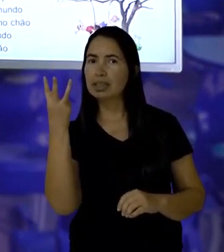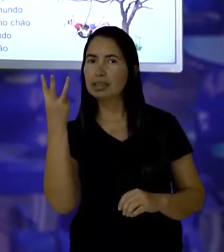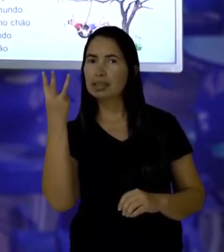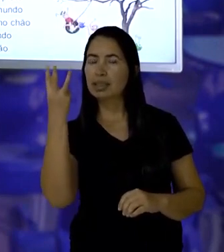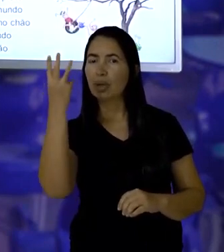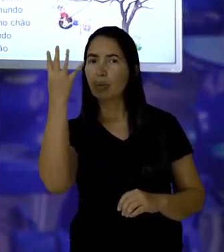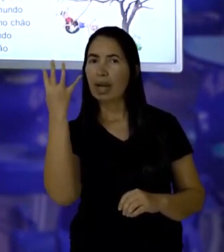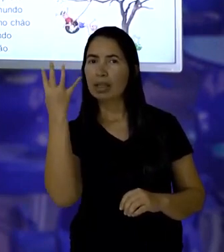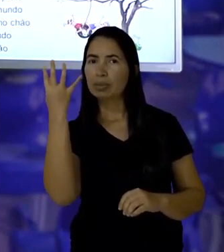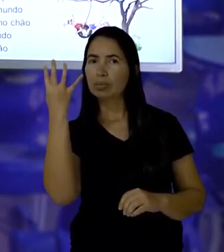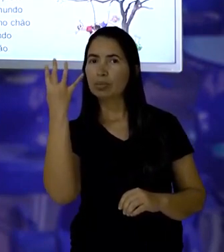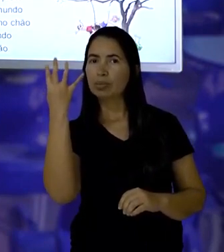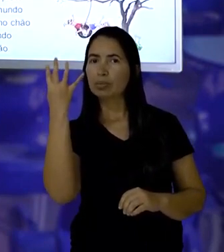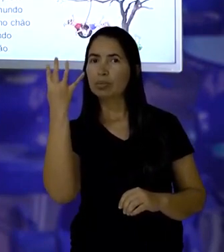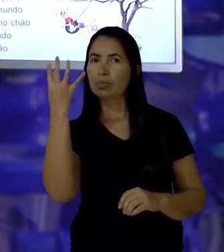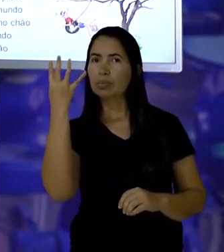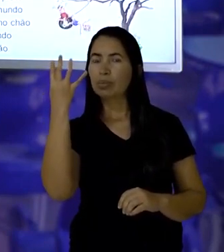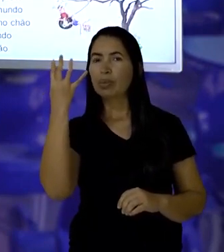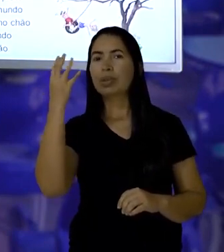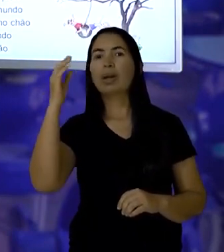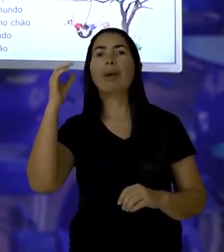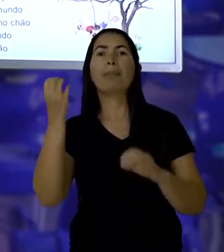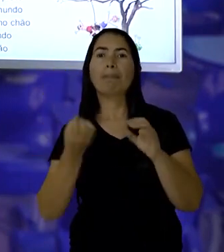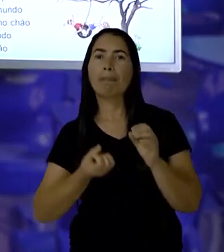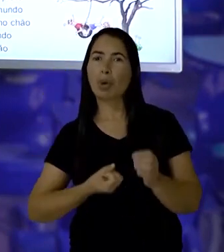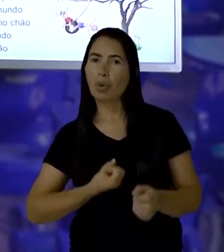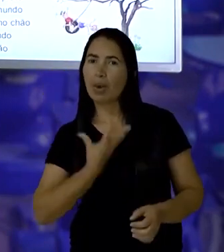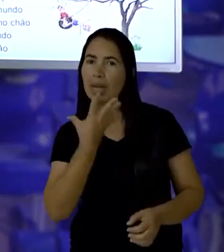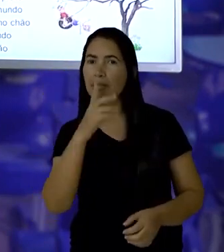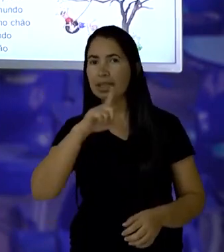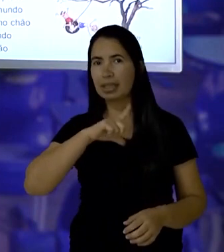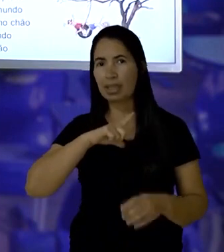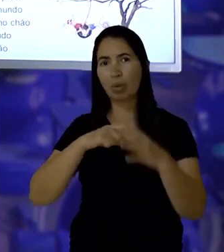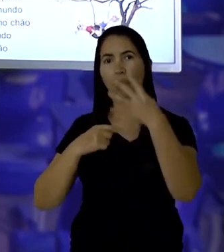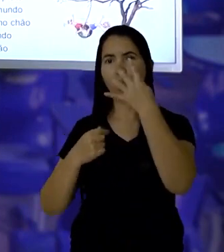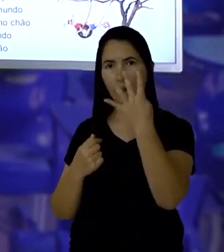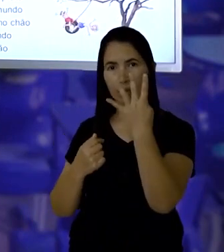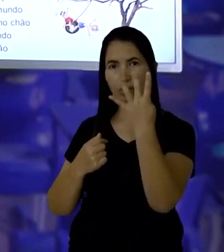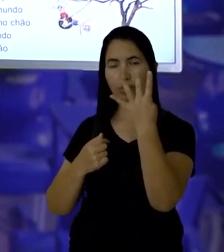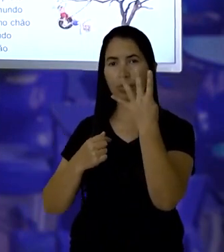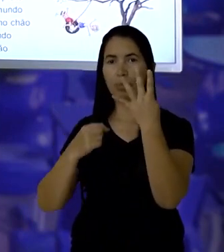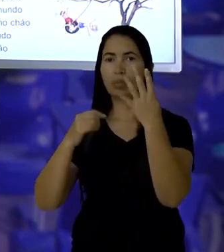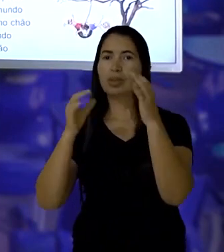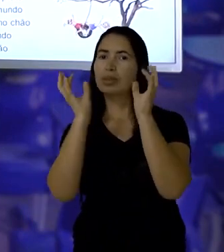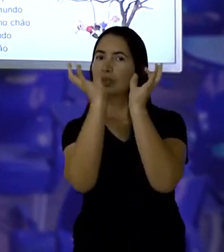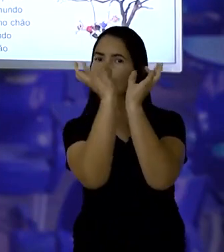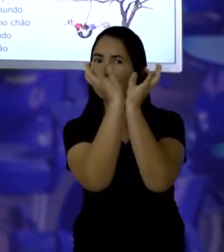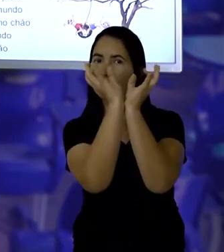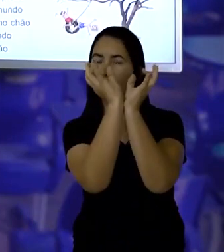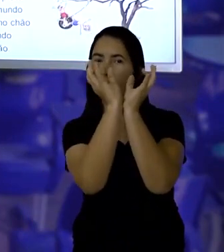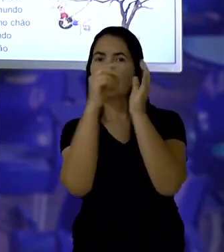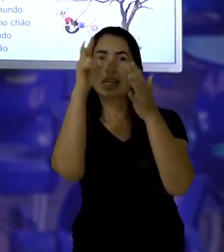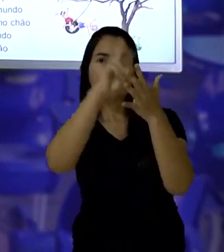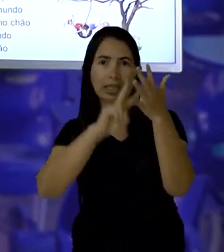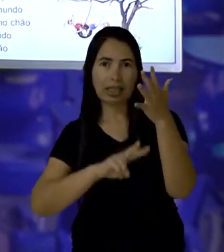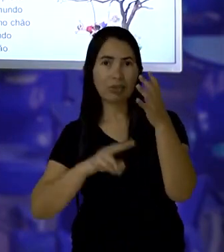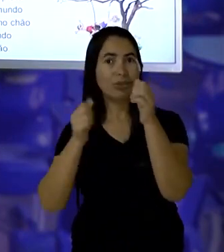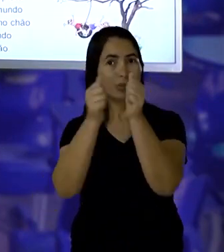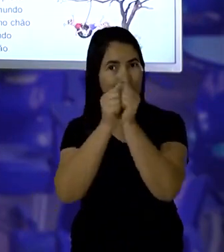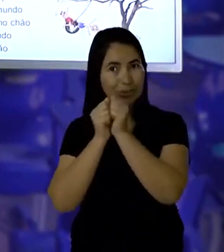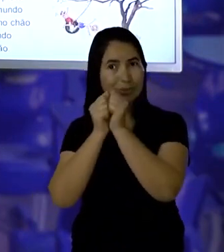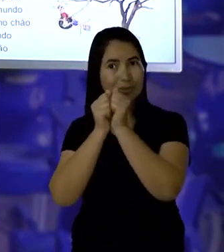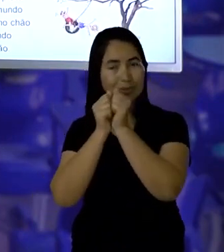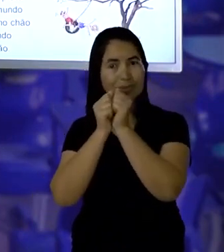duas, três, quatro. Nosso poema tem quatro estrofes. Vamos fazer a